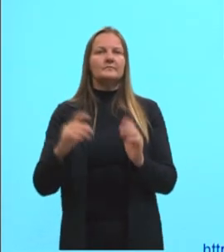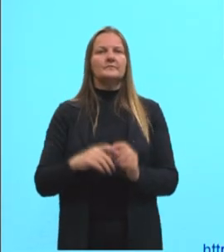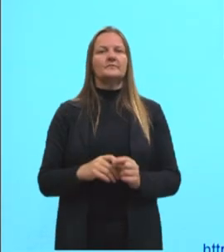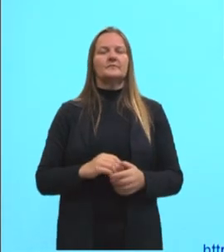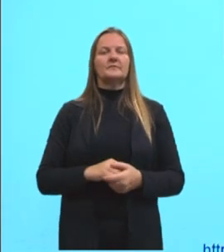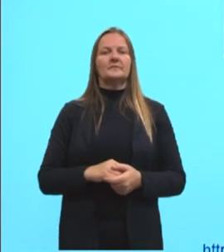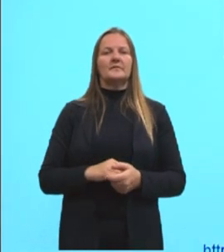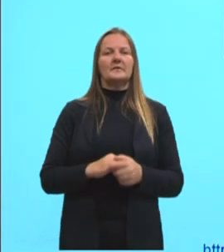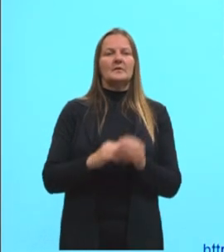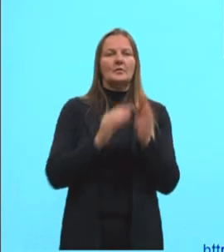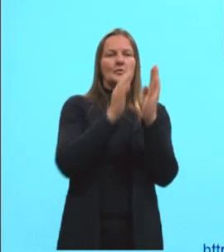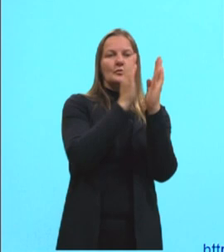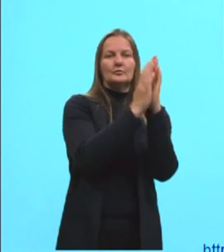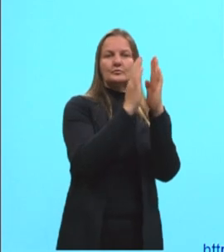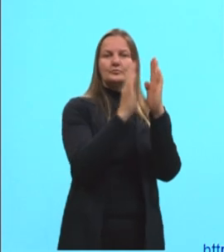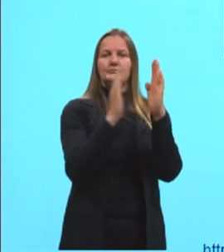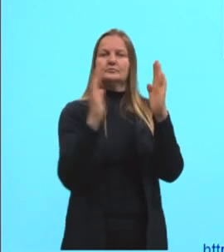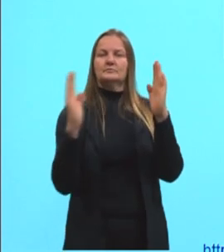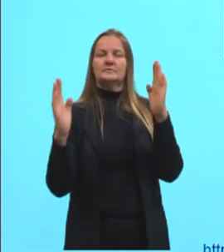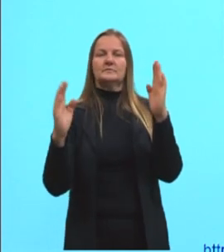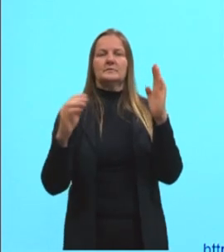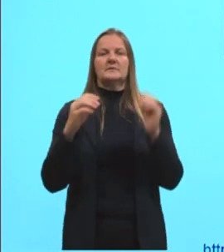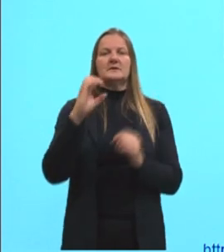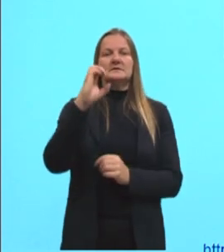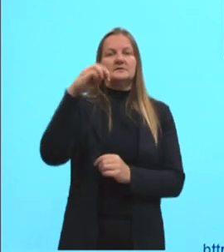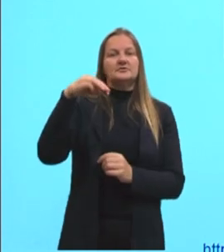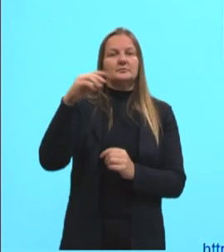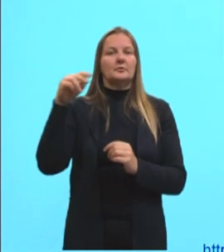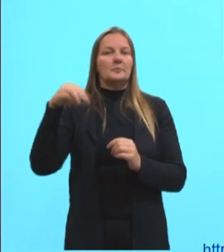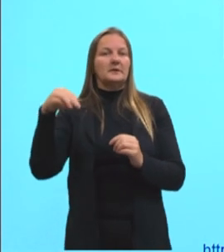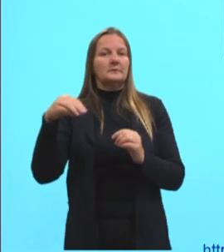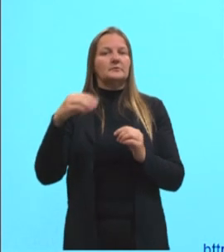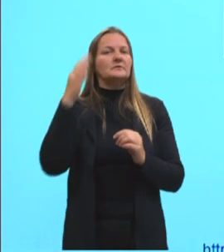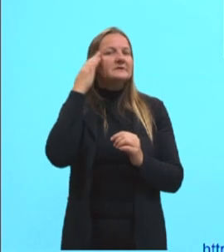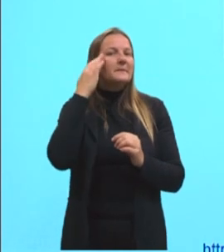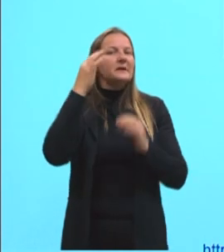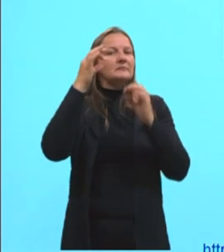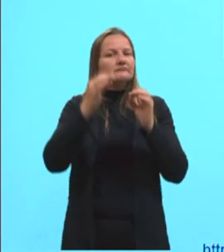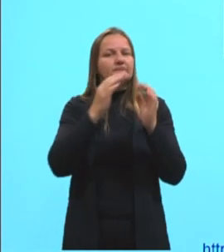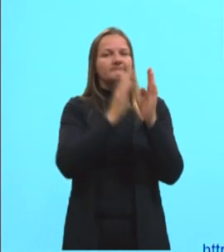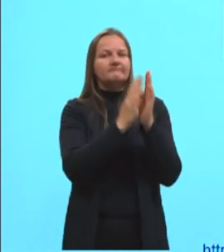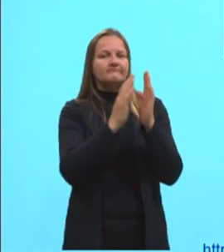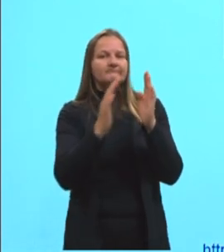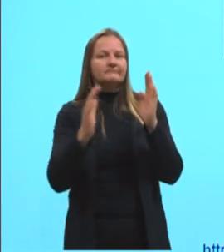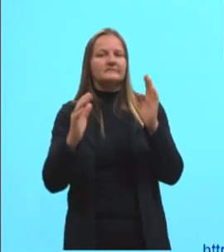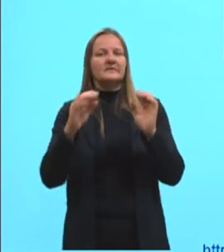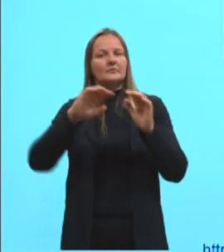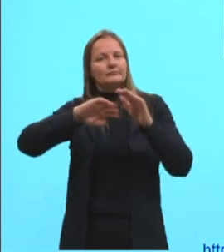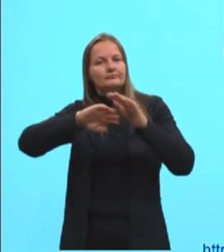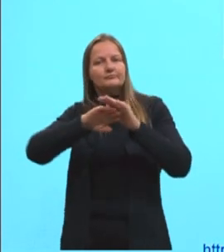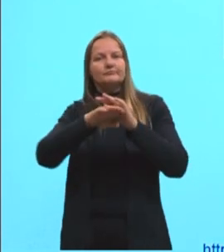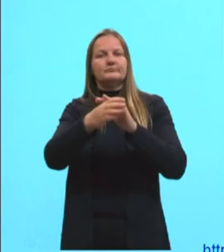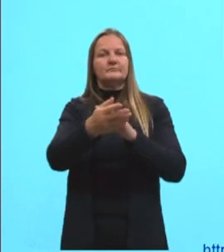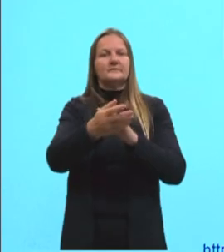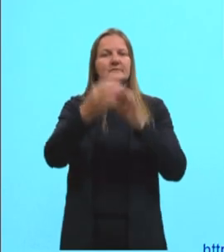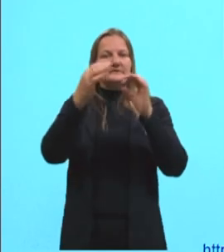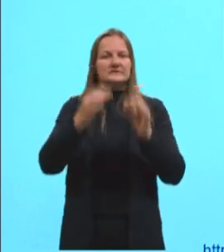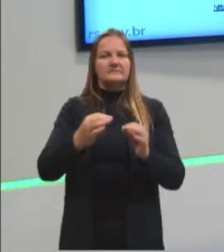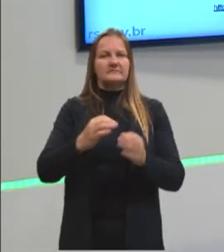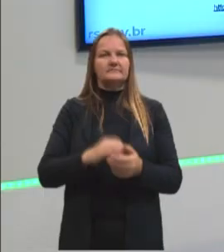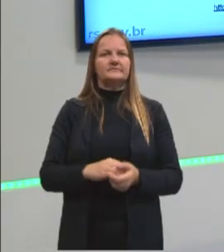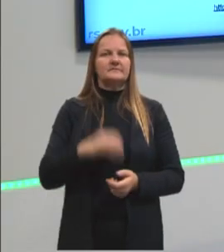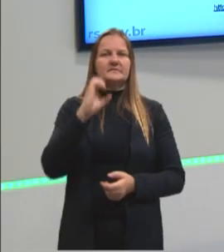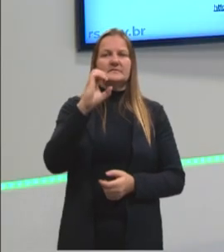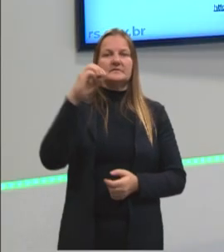Decímetro, centímetro, milímetro. Tá? Só para a gente utilizar essa conversão. Então, aqui nós tínhamos